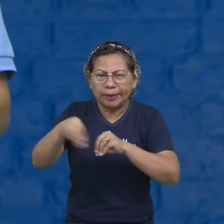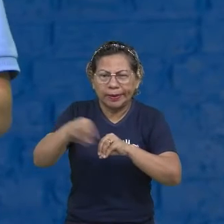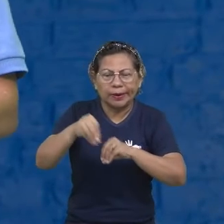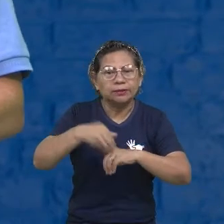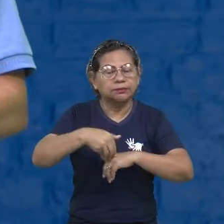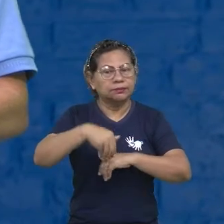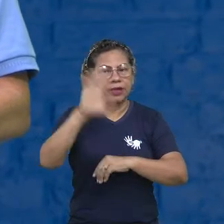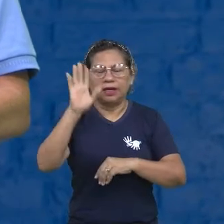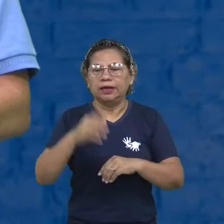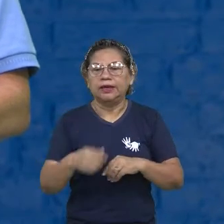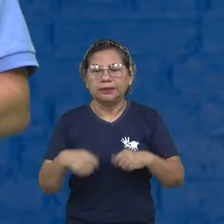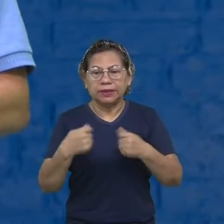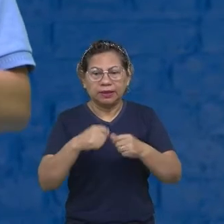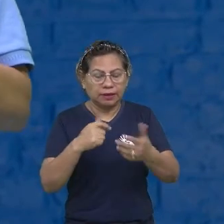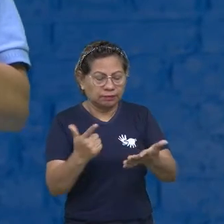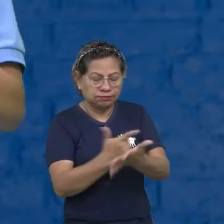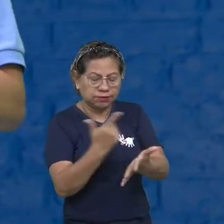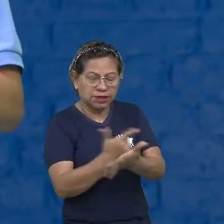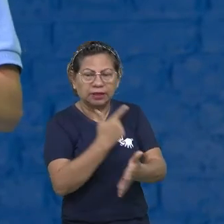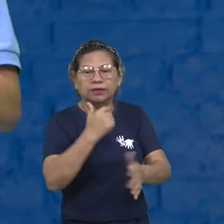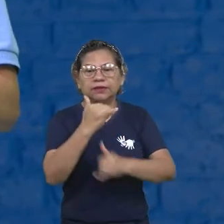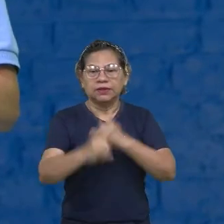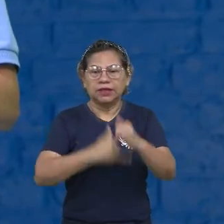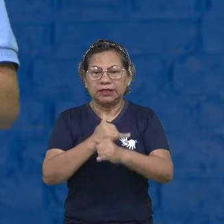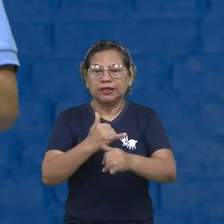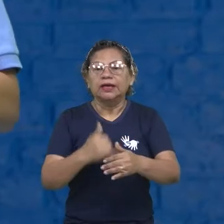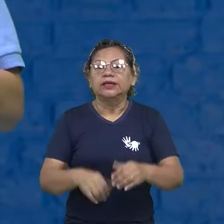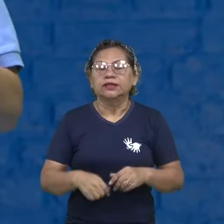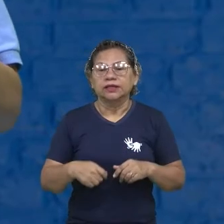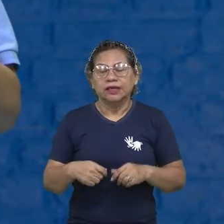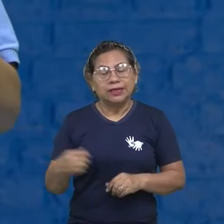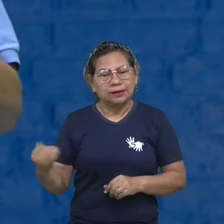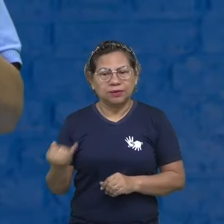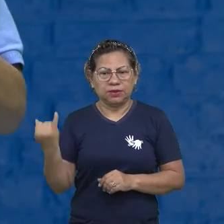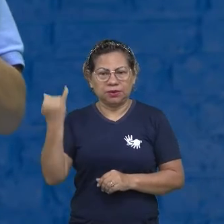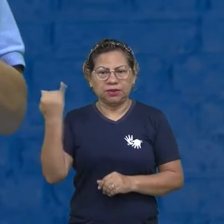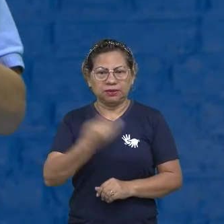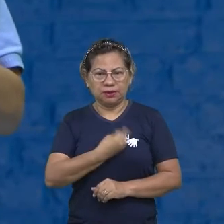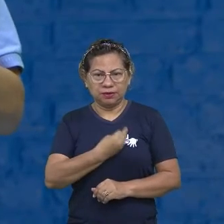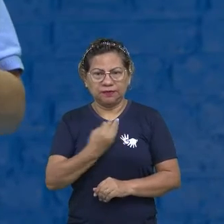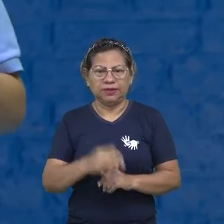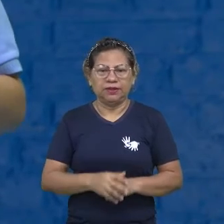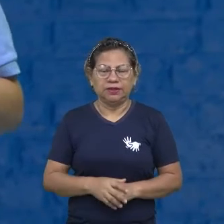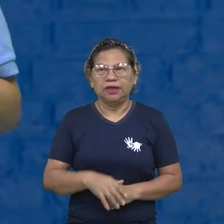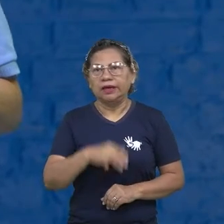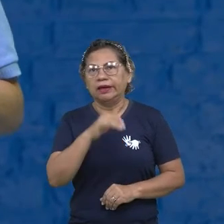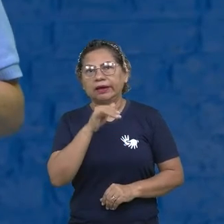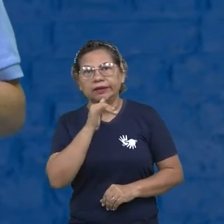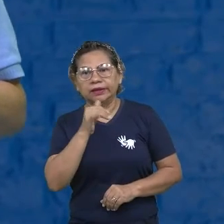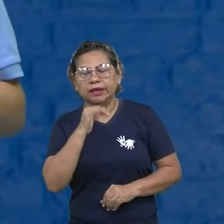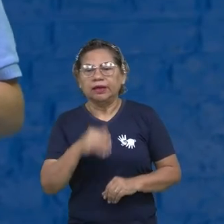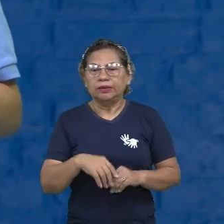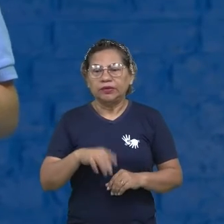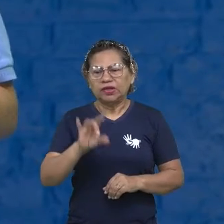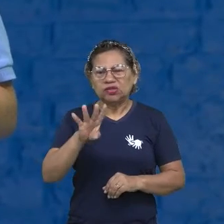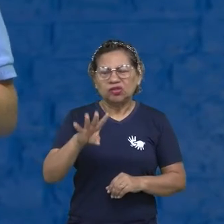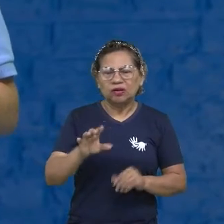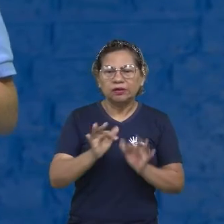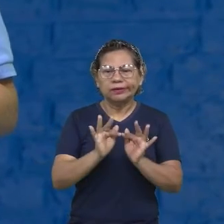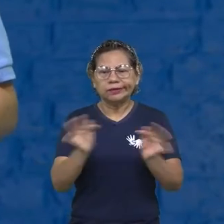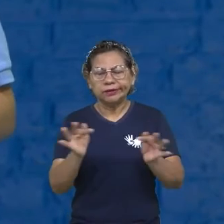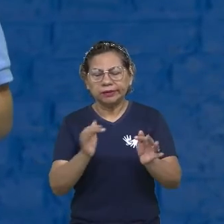os livros estão aí. A internet, principalmente, eu não vou ficar só naquela mesmice, vou além. Então, esse jovem